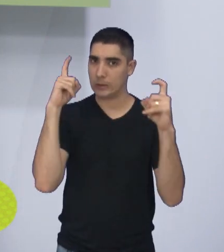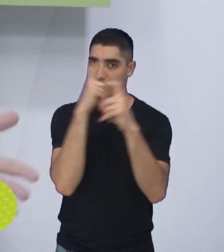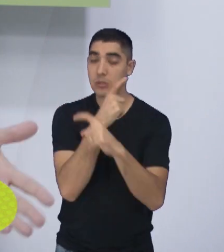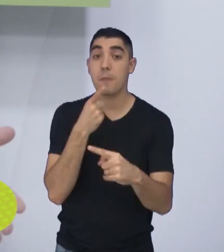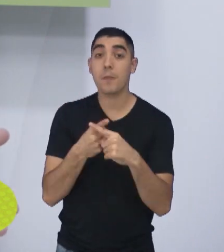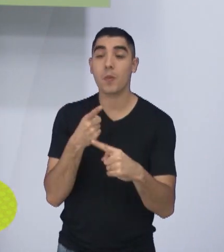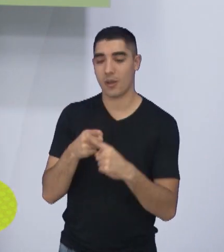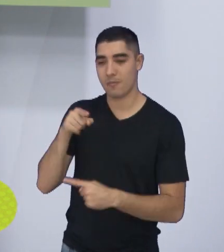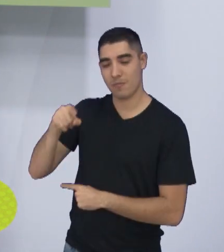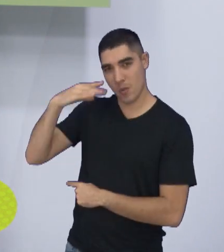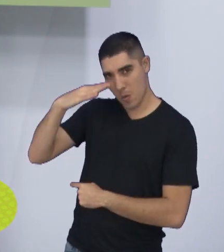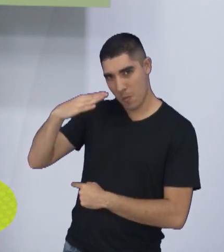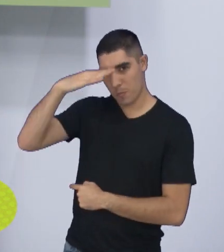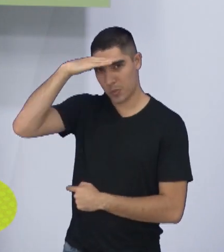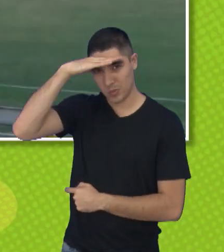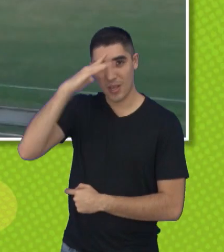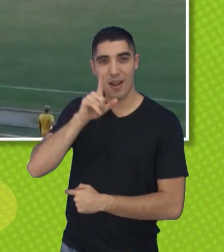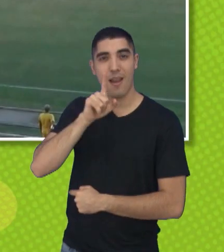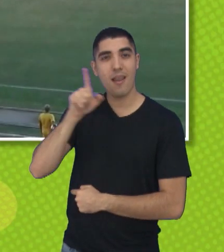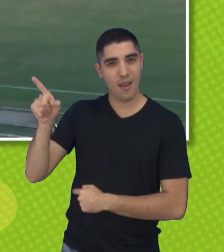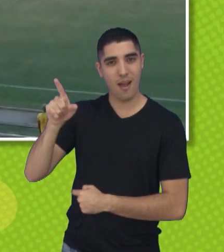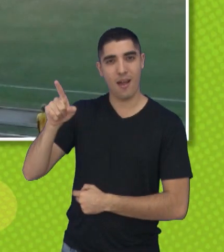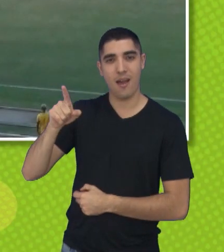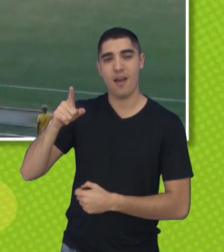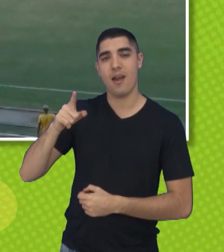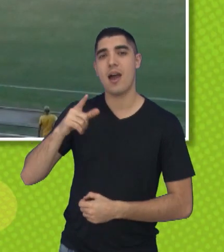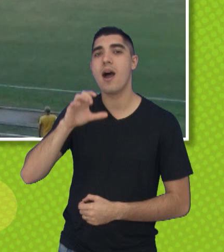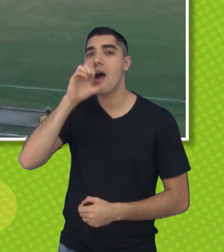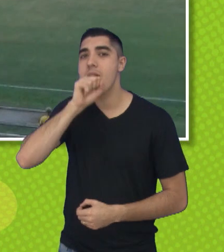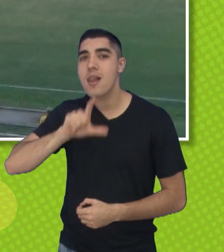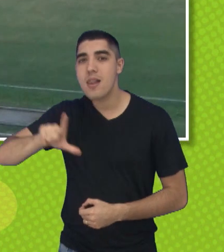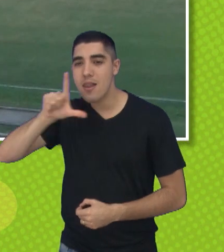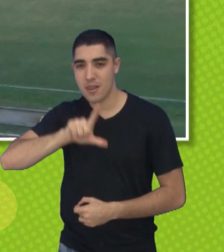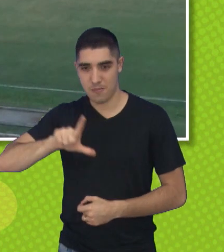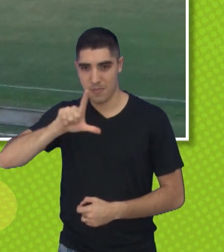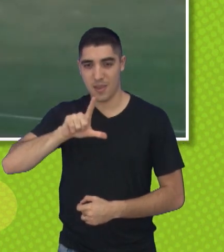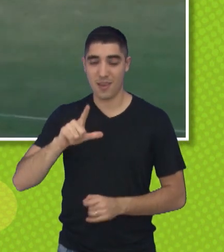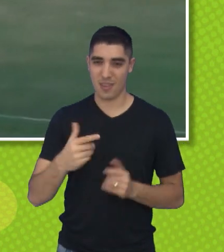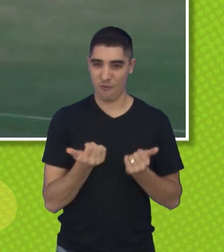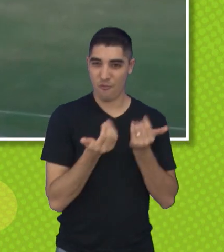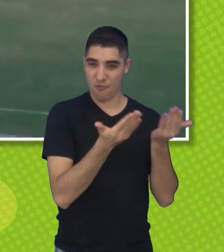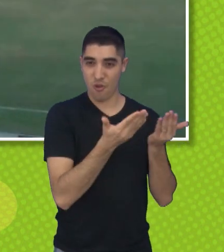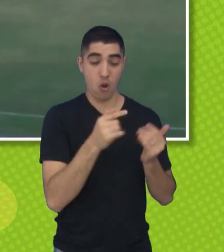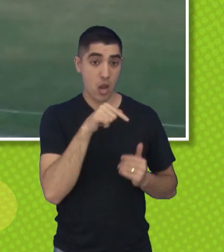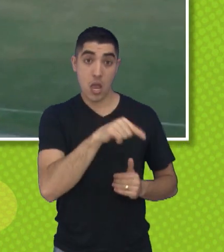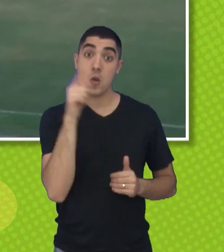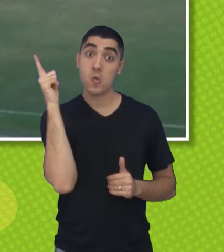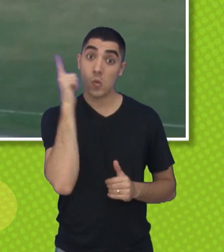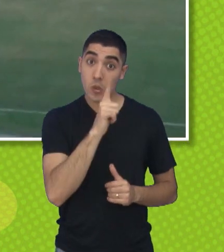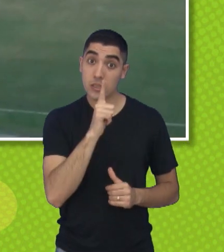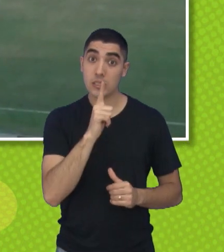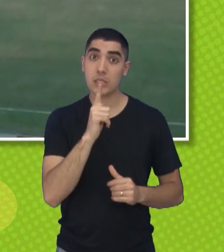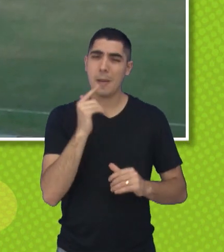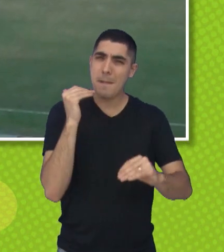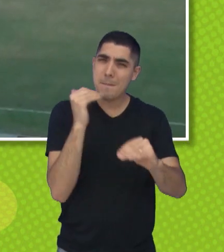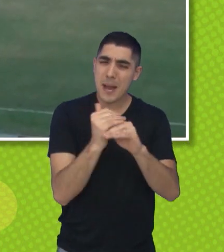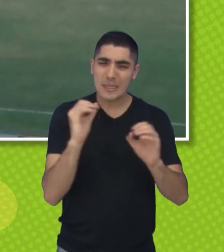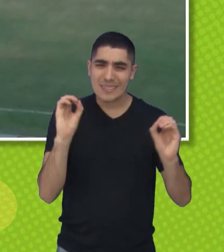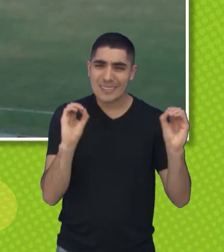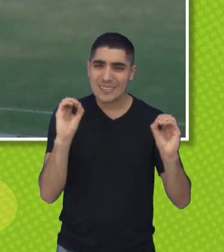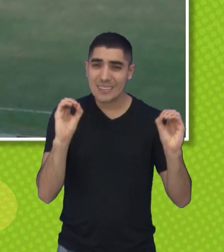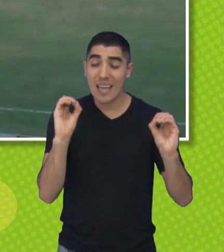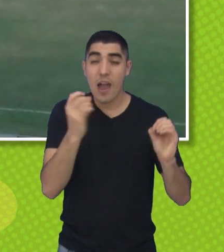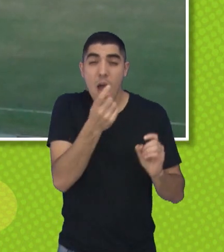Pouso Alegre na primeira partida em Limeira segurou esse empate contra a Inter de Limeira até praticamente o fim do jogo, Até